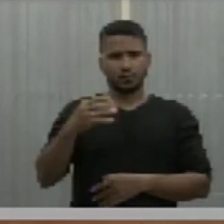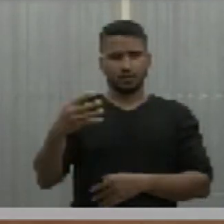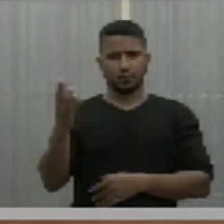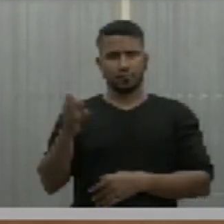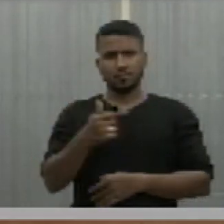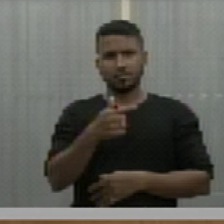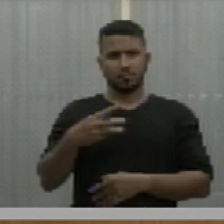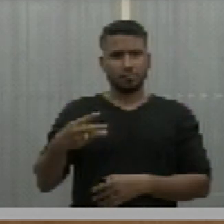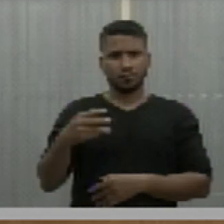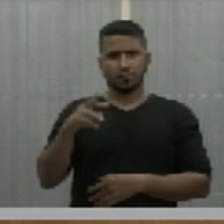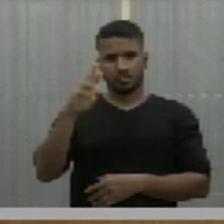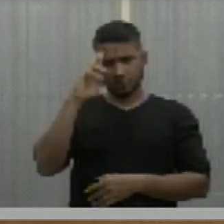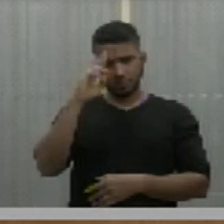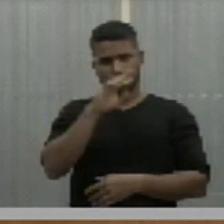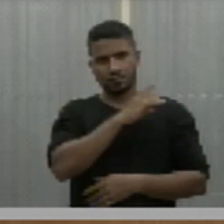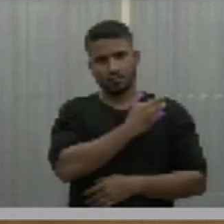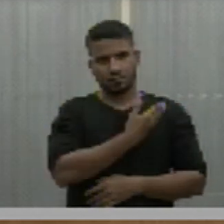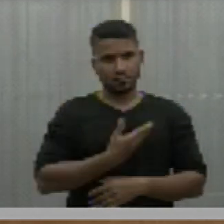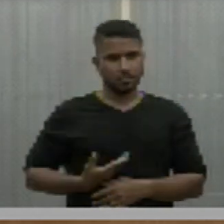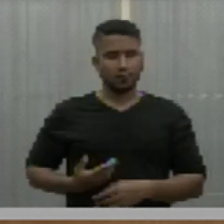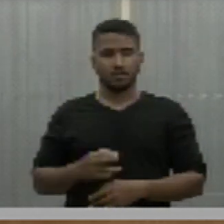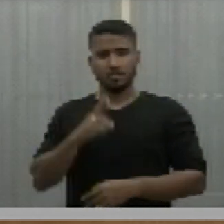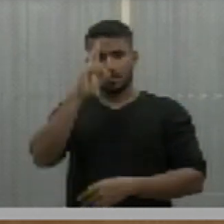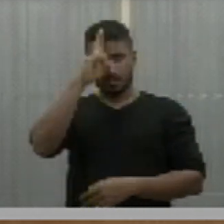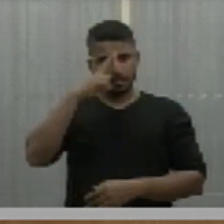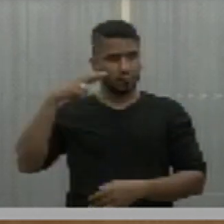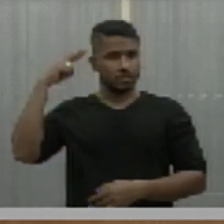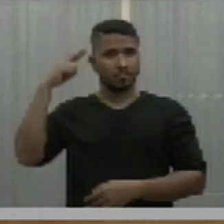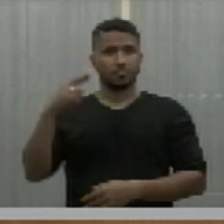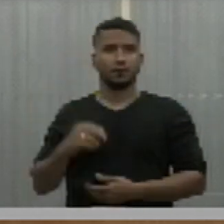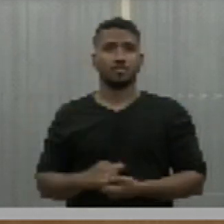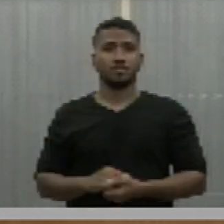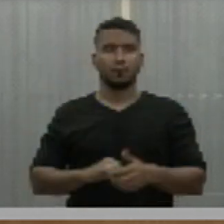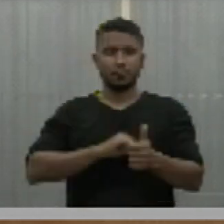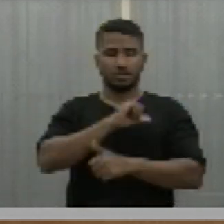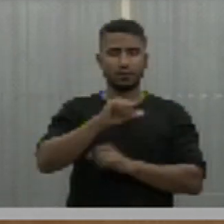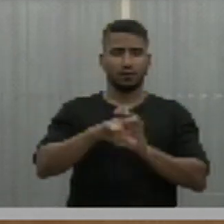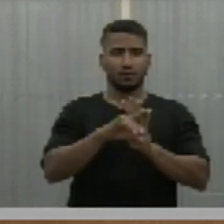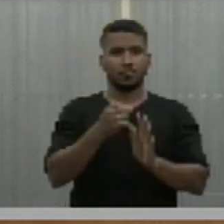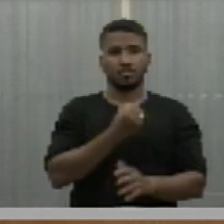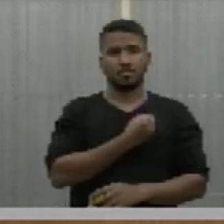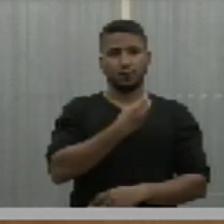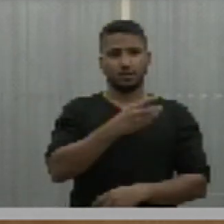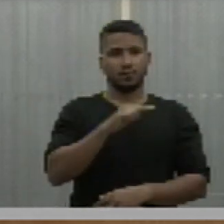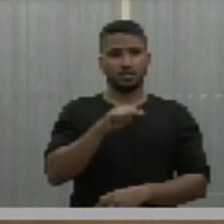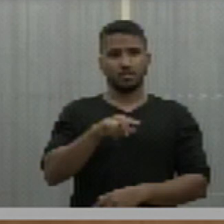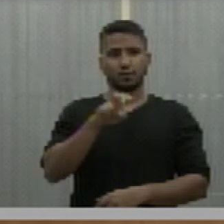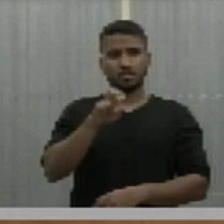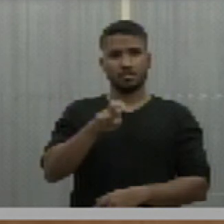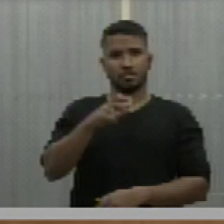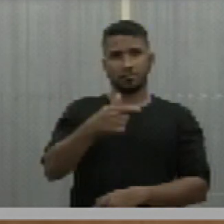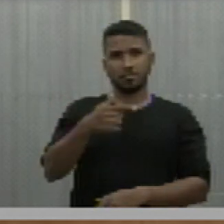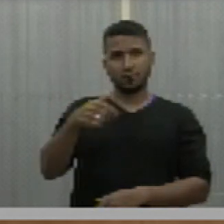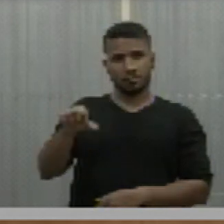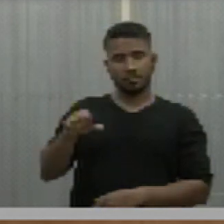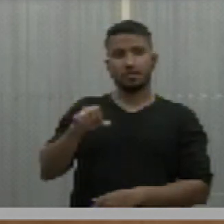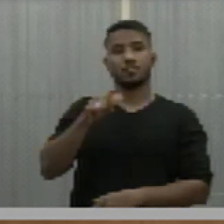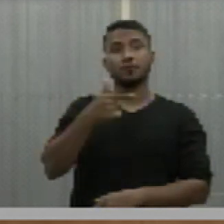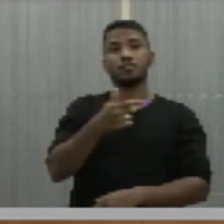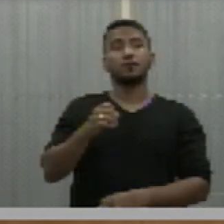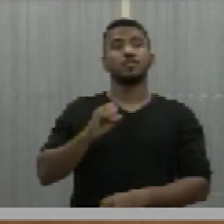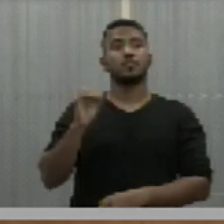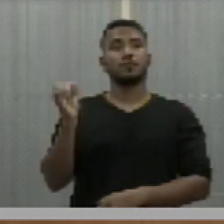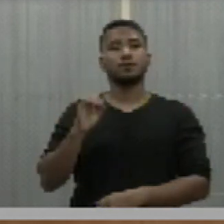de autoria do governador Rafael Tágera Fonteles. Altera a lei, número 3.529, de 20 de